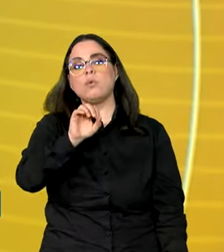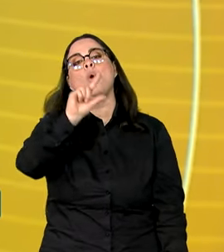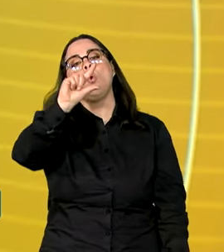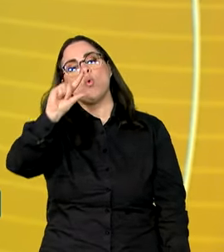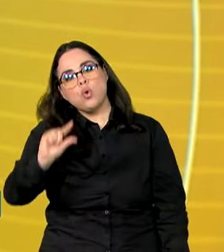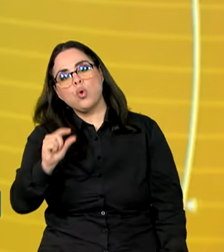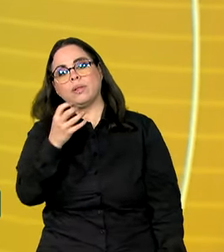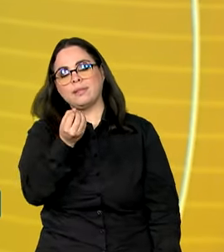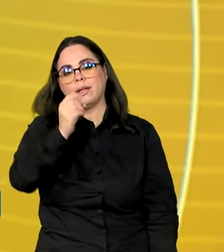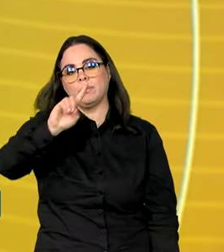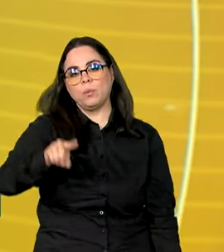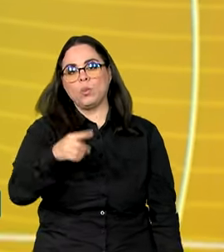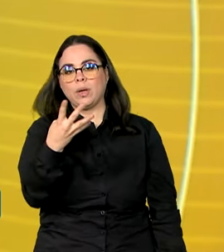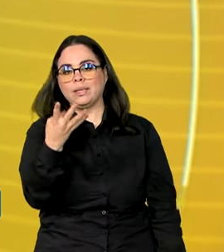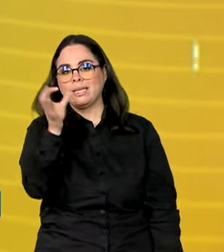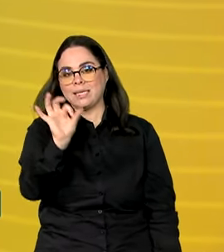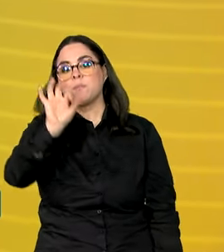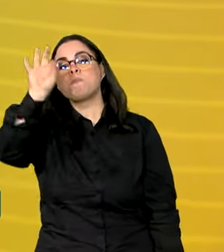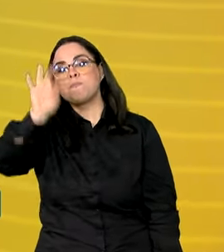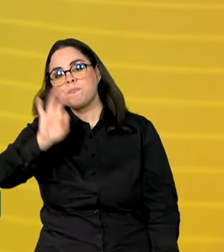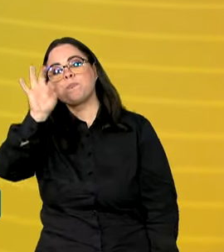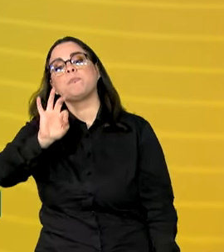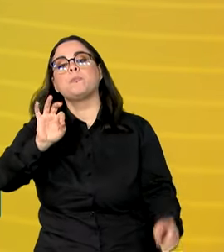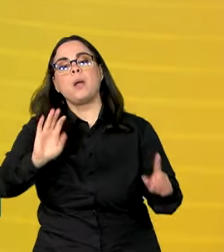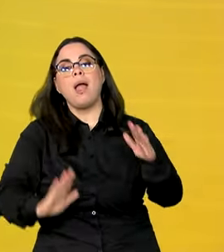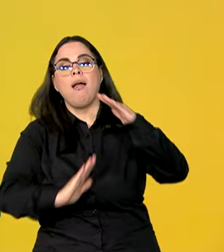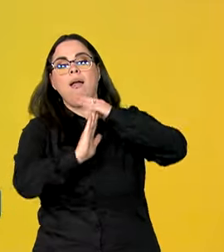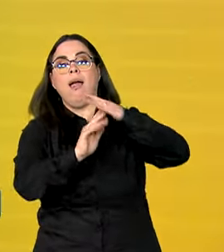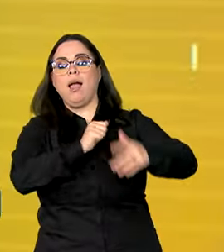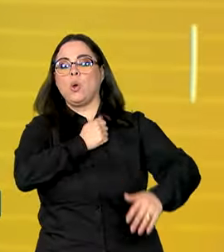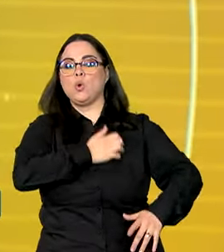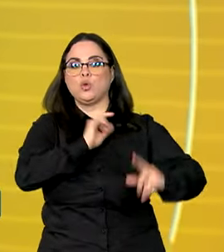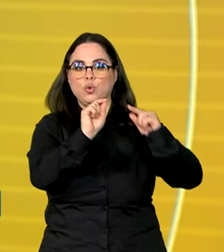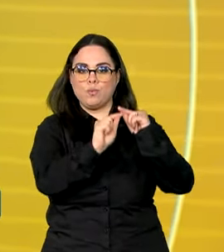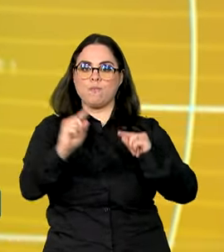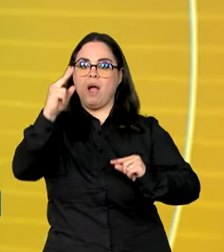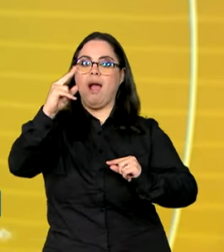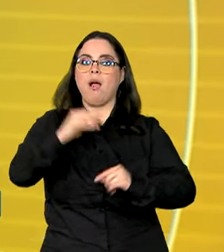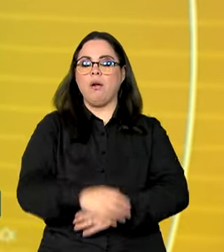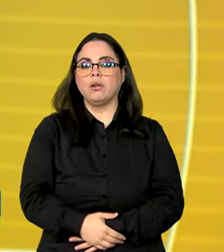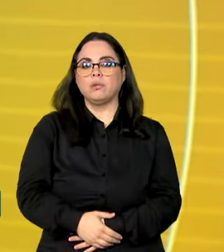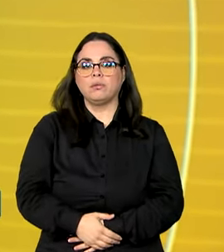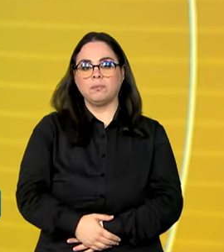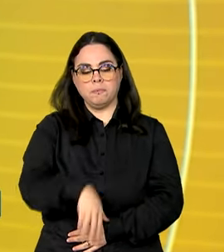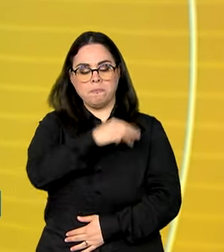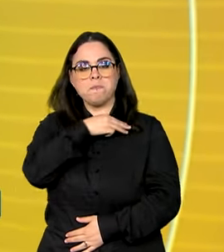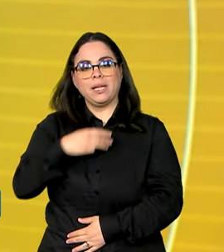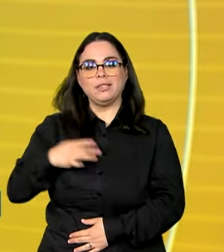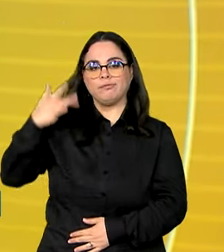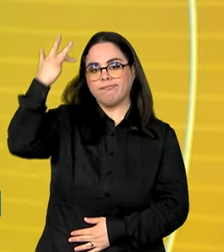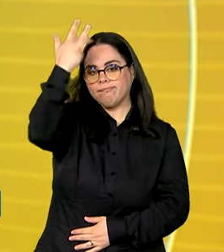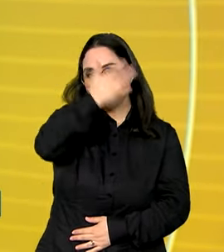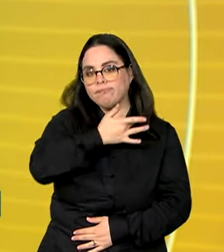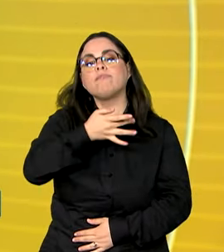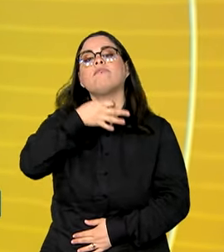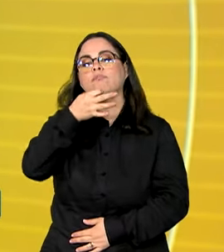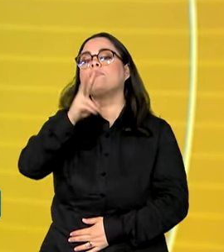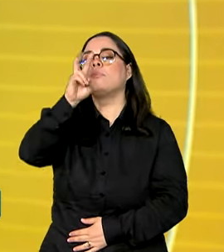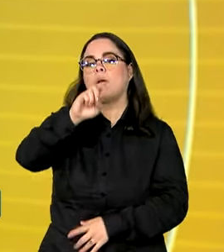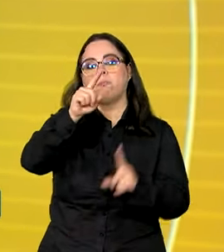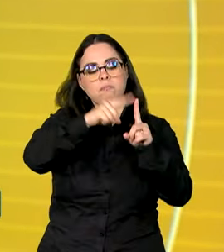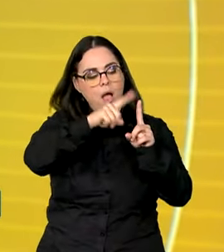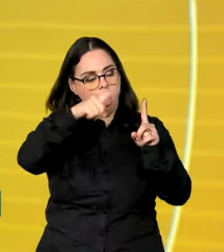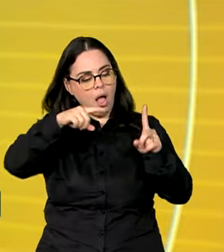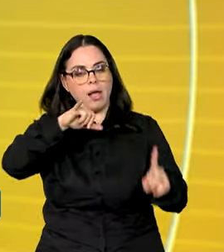,46%, 46 ponto percentual acima da taxa de agosto. O ministro da Fazenda, Fernando Haddad, comentou esse